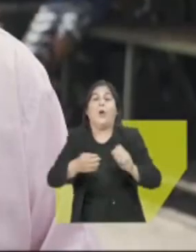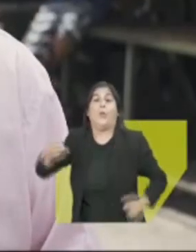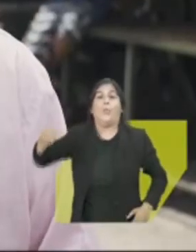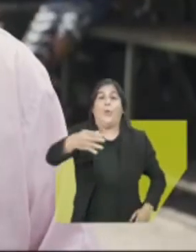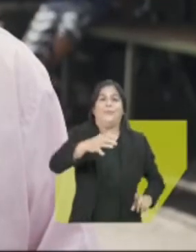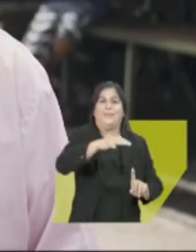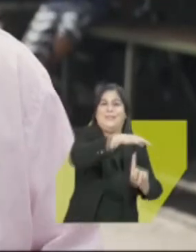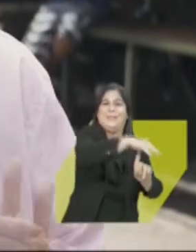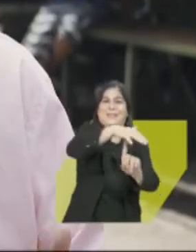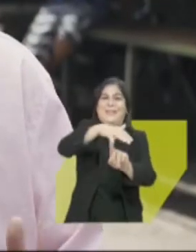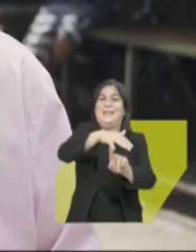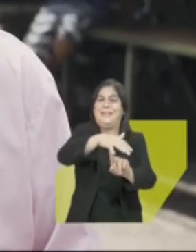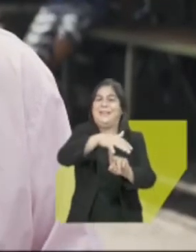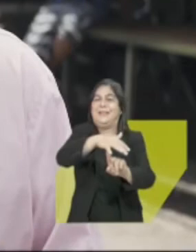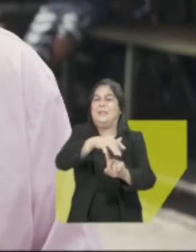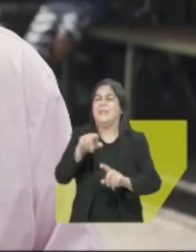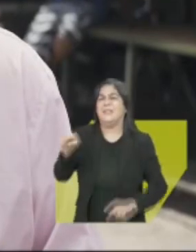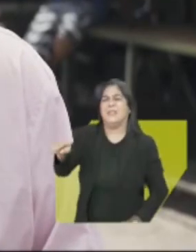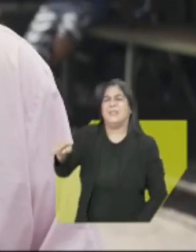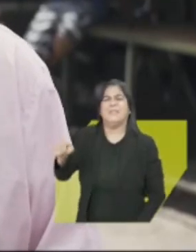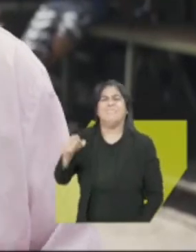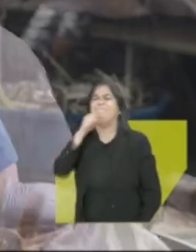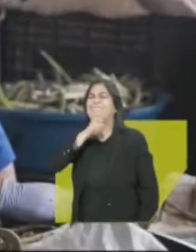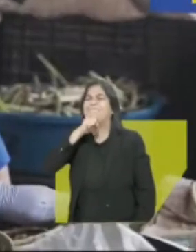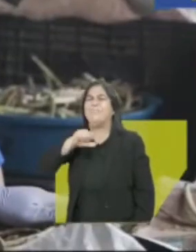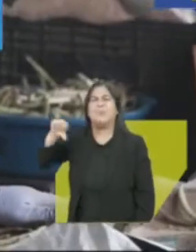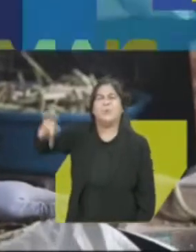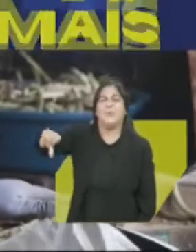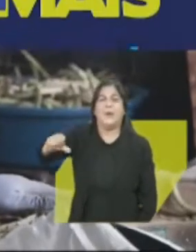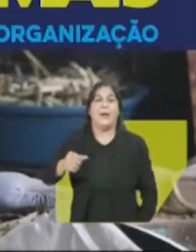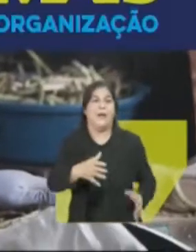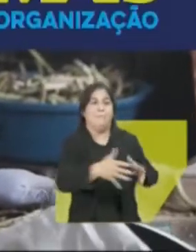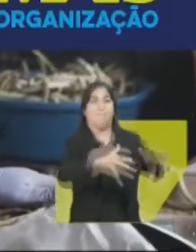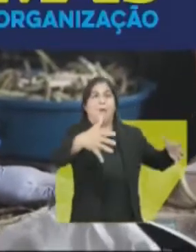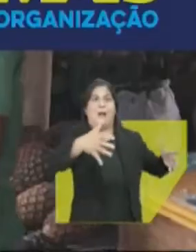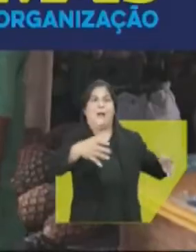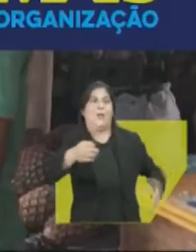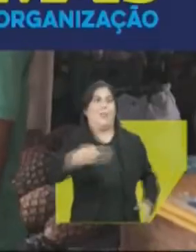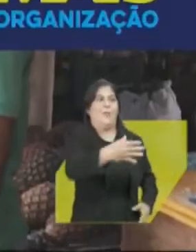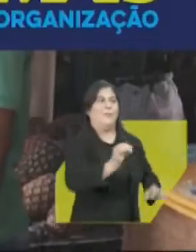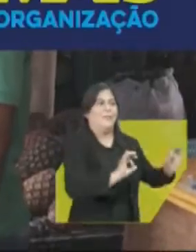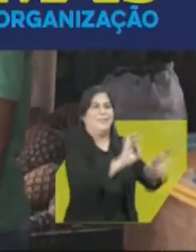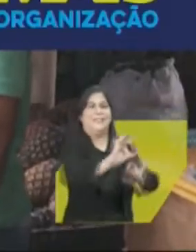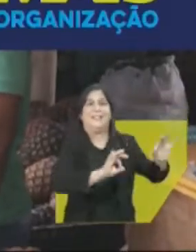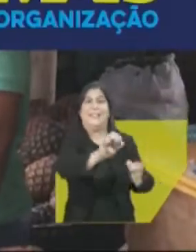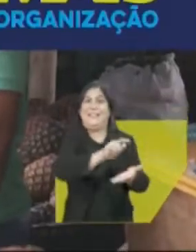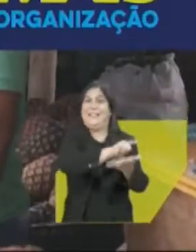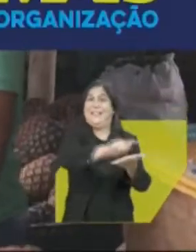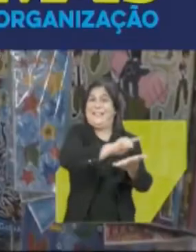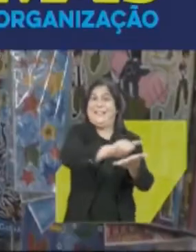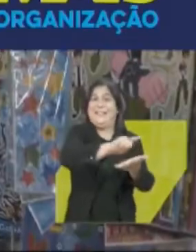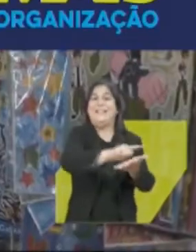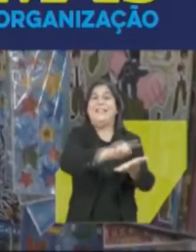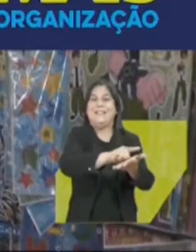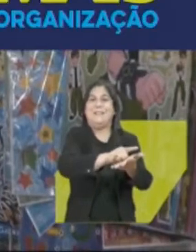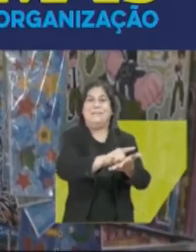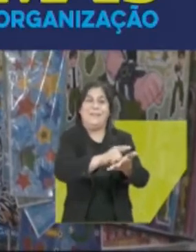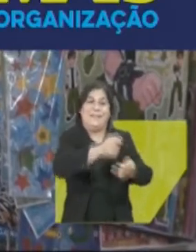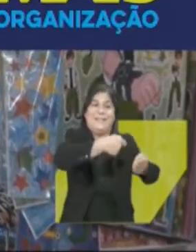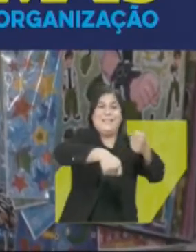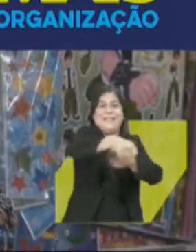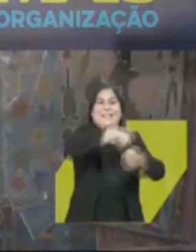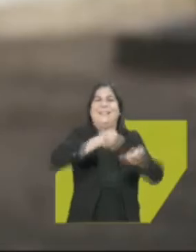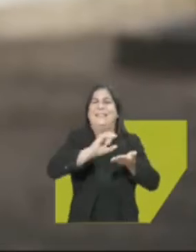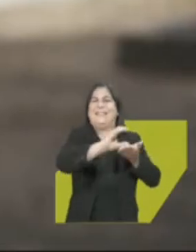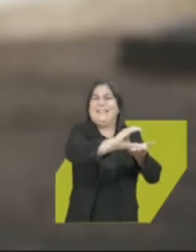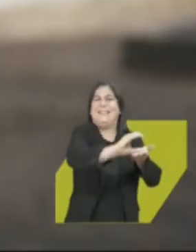mercado do Rangel, que o atual está muito ruim. O novo vai ter mais espaço organizado, limpo, para comerciantes e